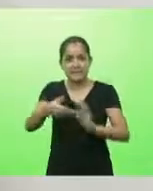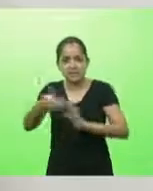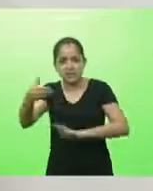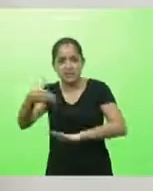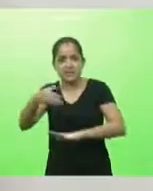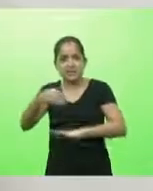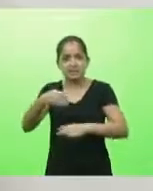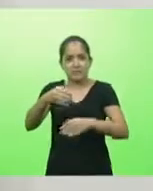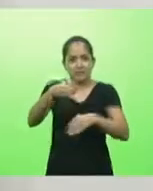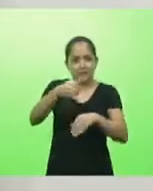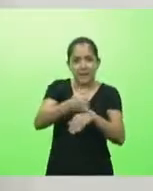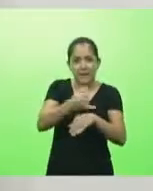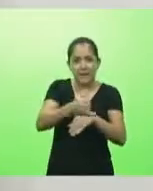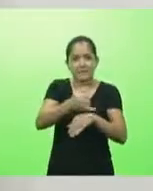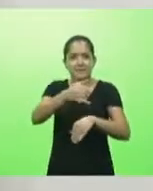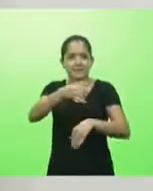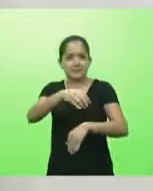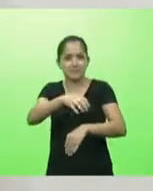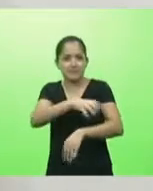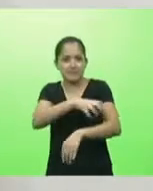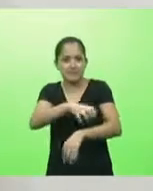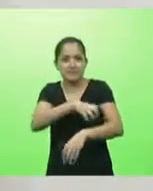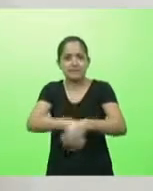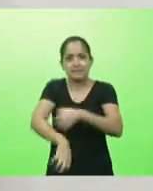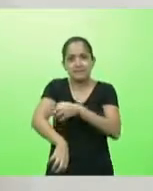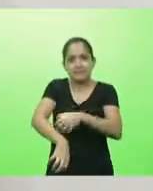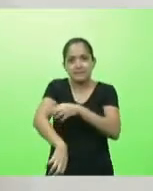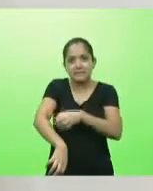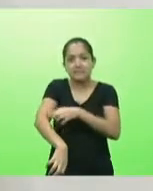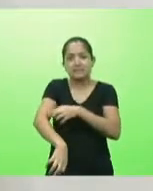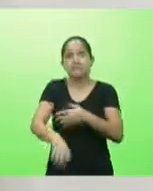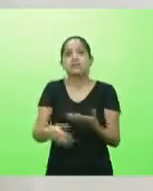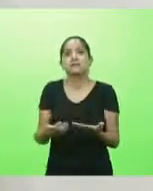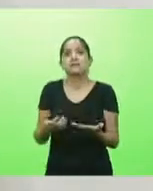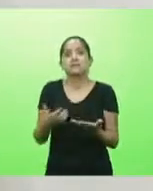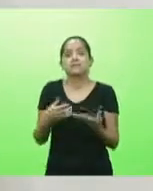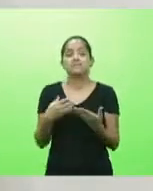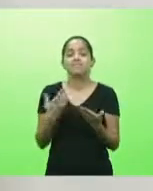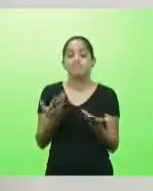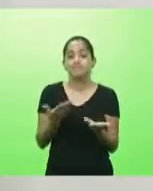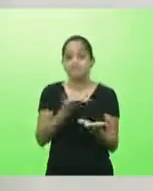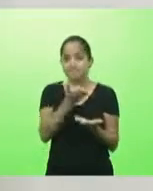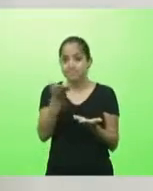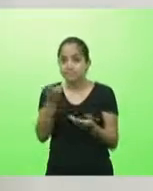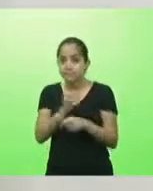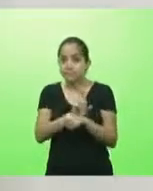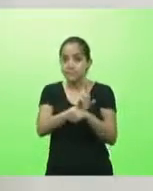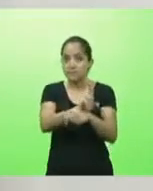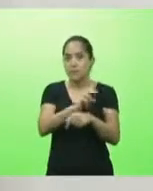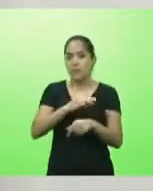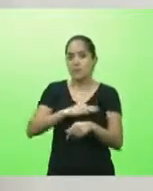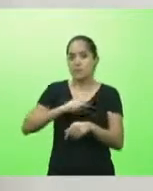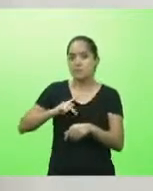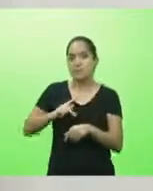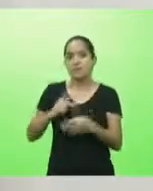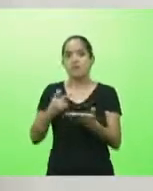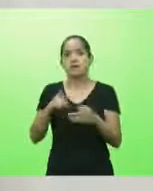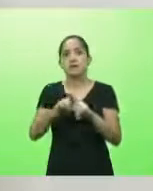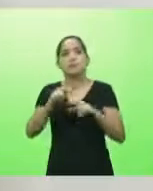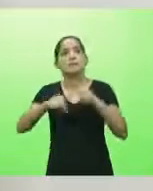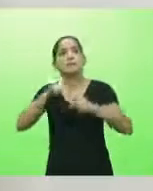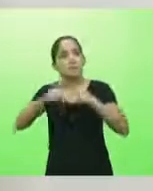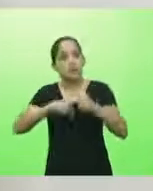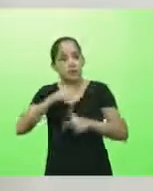Até aquilo, no último momento, fizeram isso com ele. Então, senhores representantes do Ministério Público, Ministério do Trabalho,